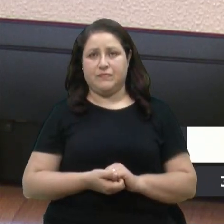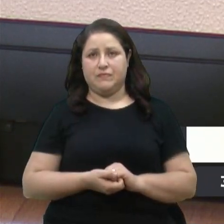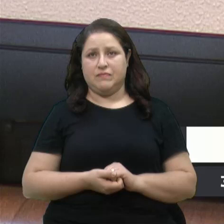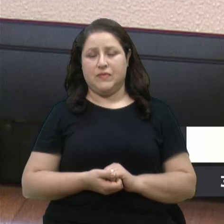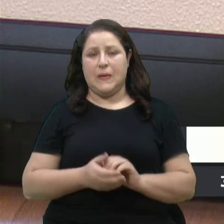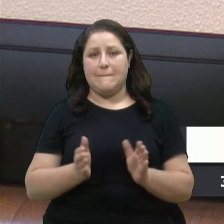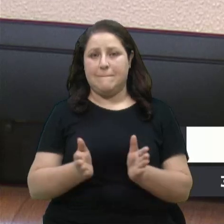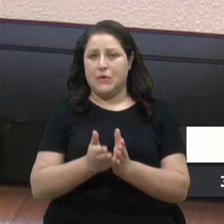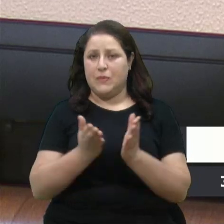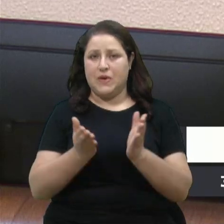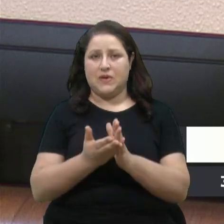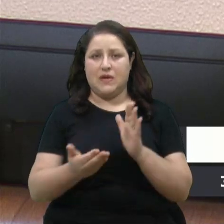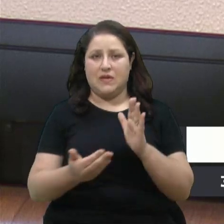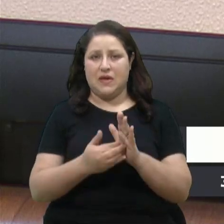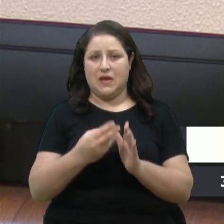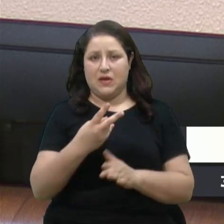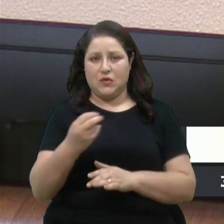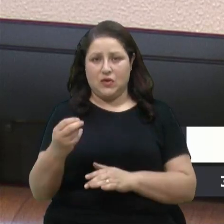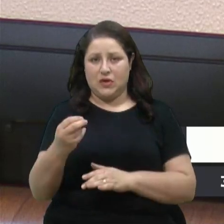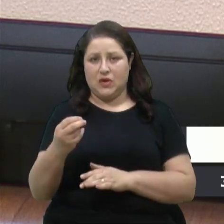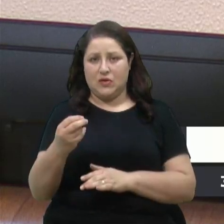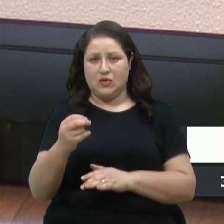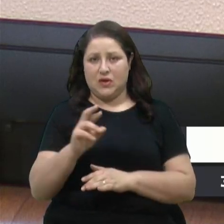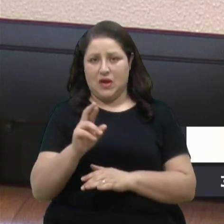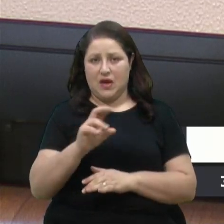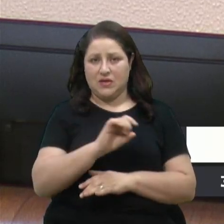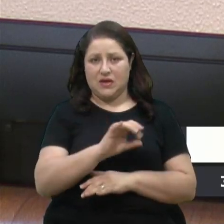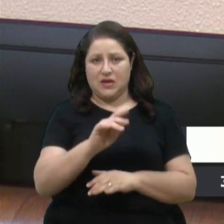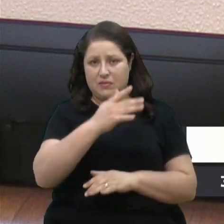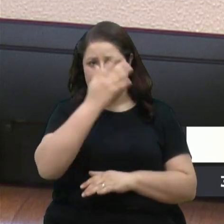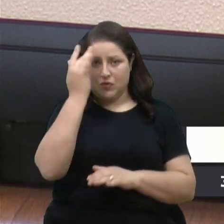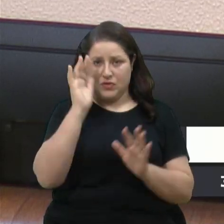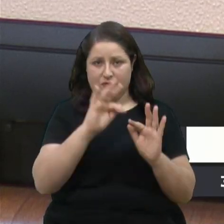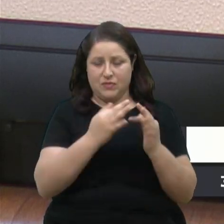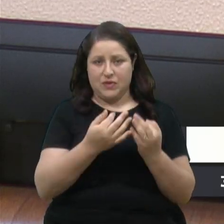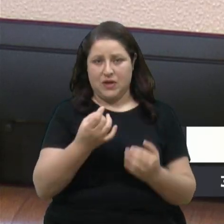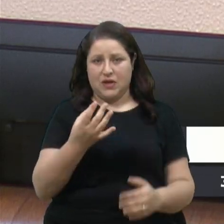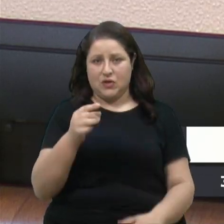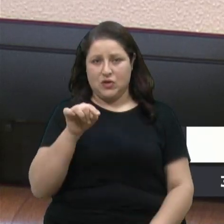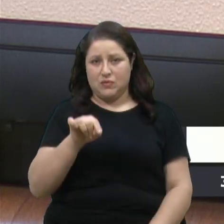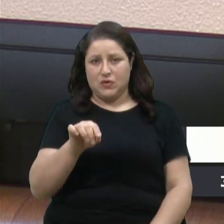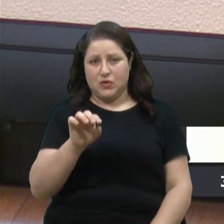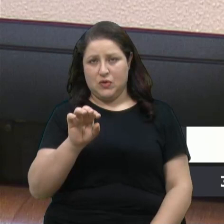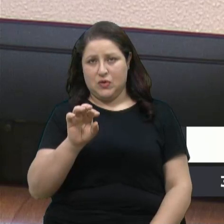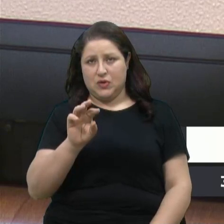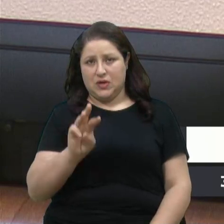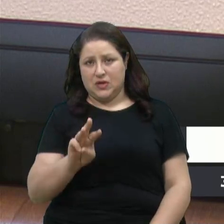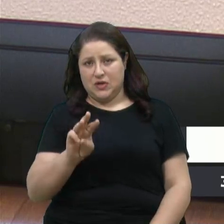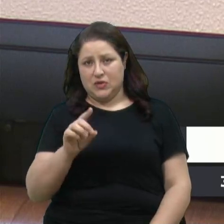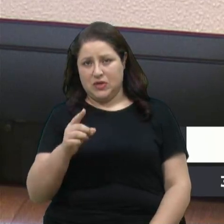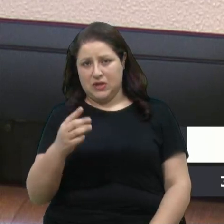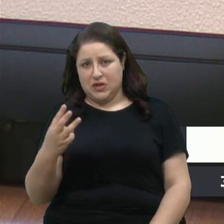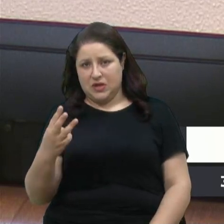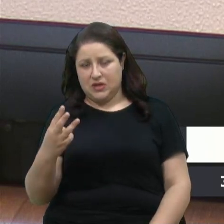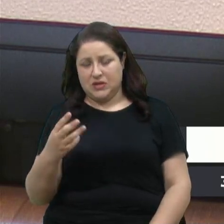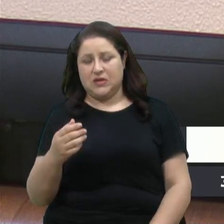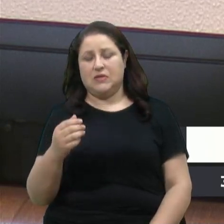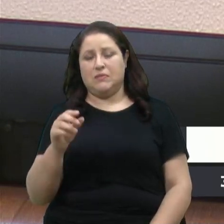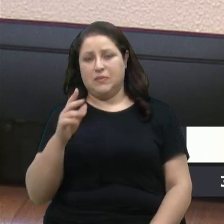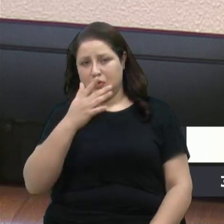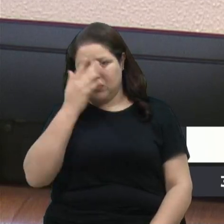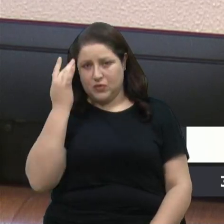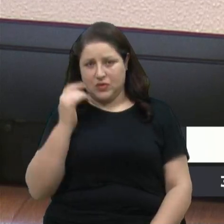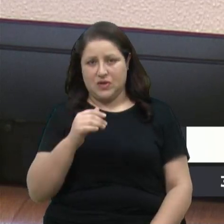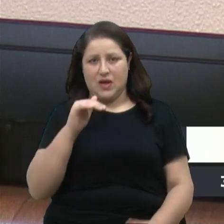Pobreza, até R$ 200,00 per capita, 14.613 pessoas. Até meio salário mínimo, 27